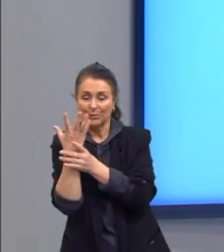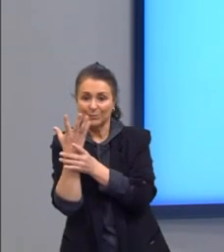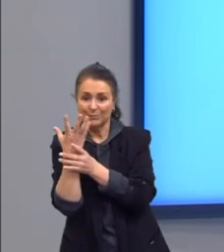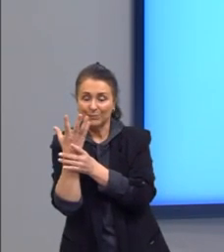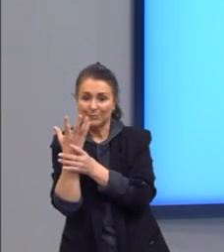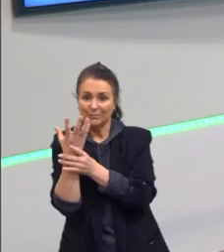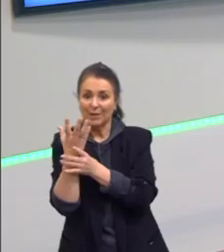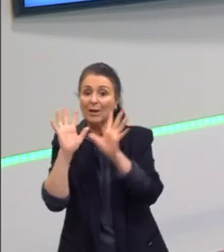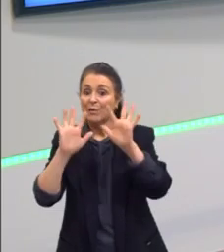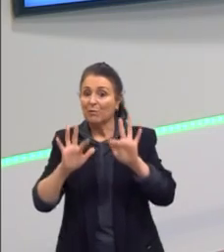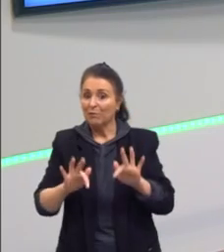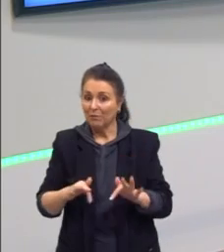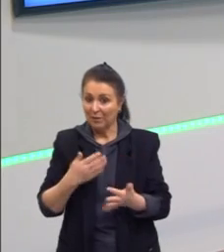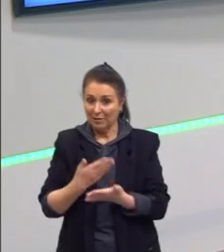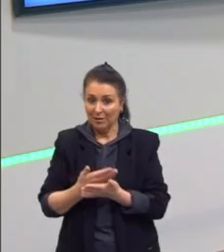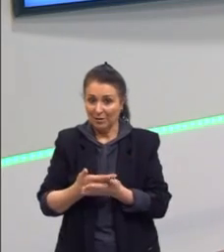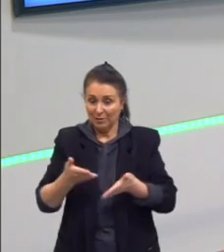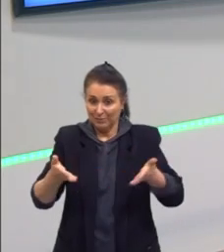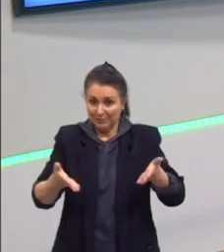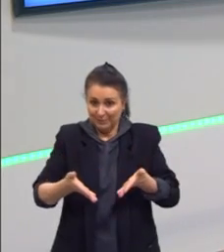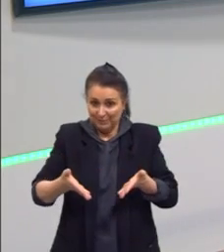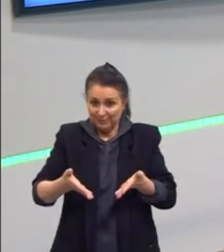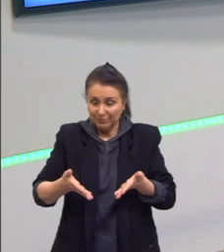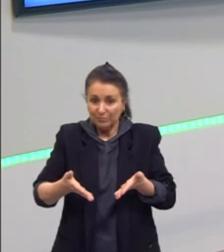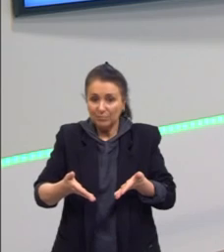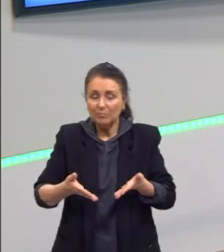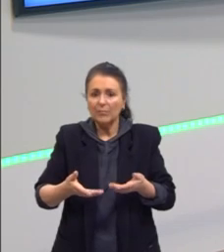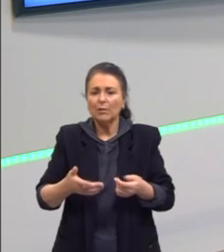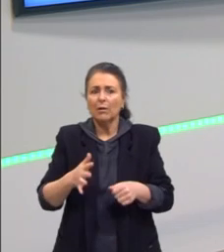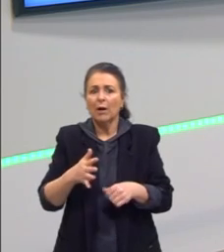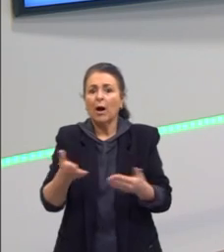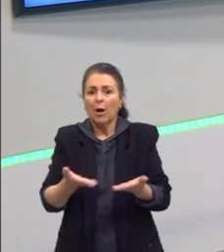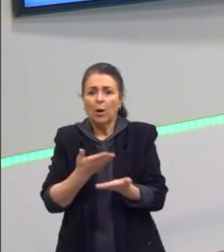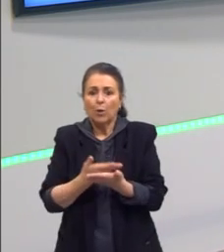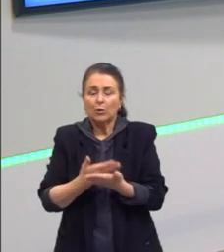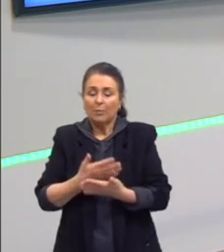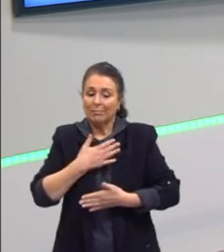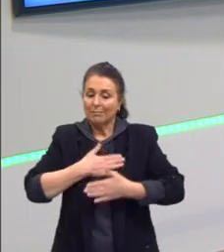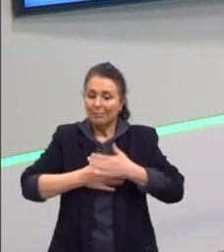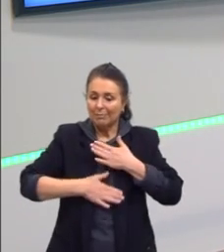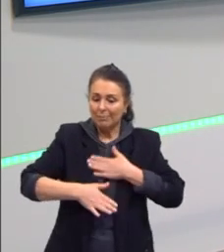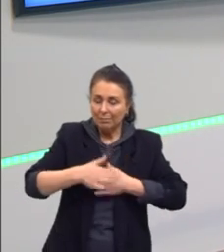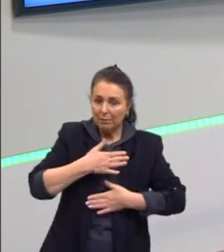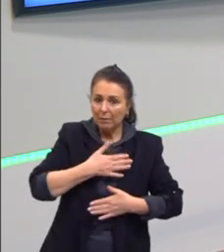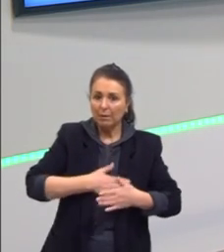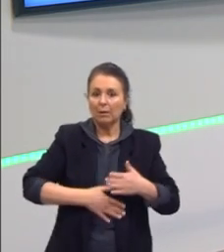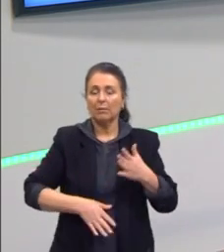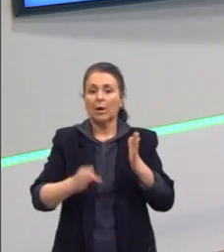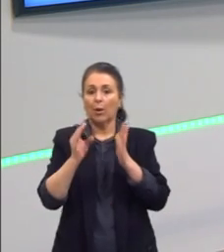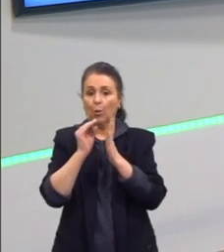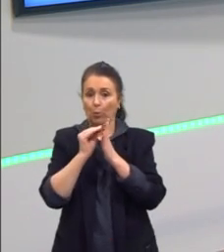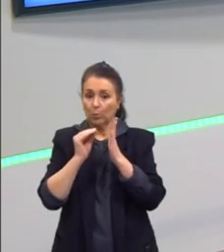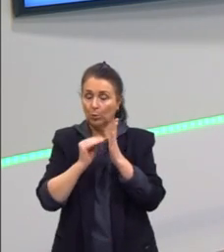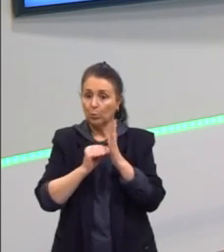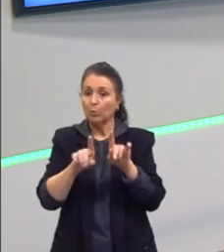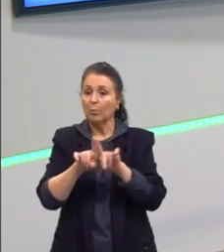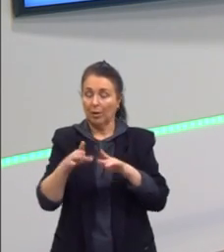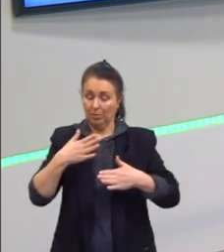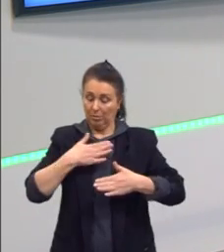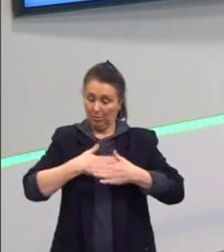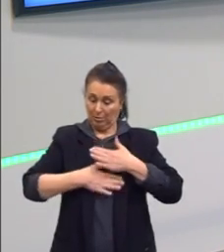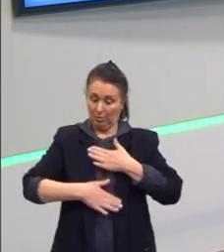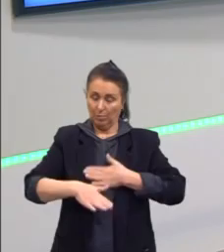Vamos ficando por aqui, então, certo? A aula de hoje foi um pouco mais lenta, foi um pouco mais tranquila, certo?